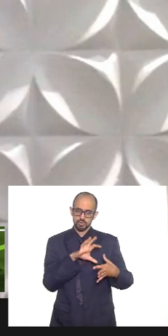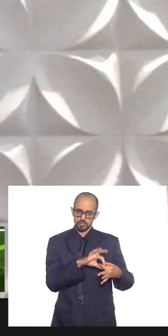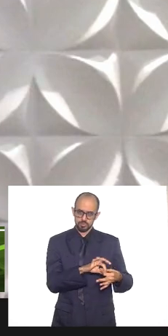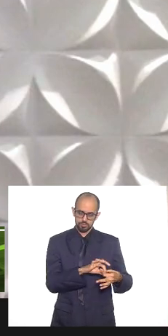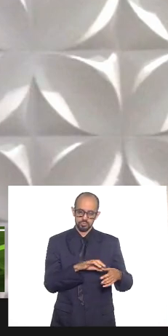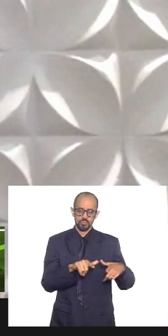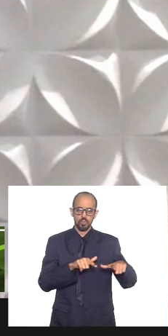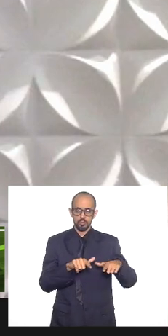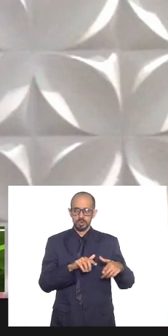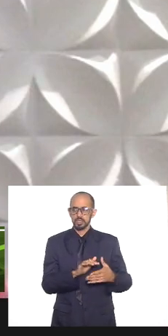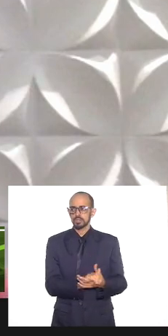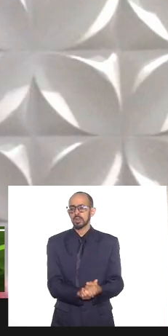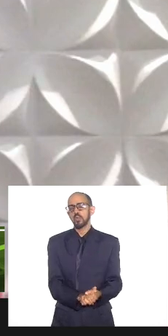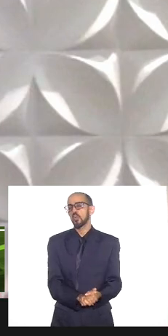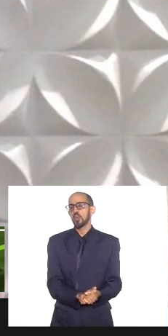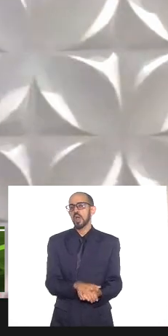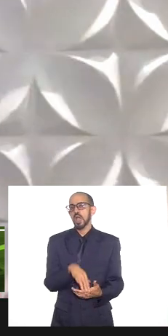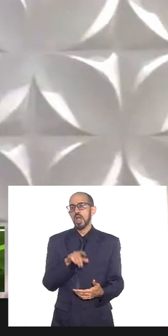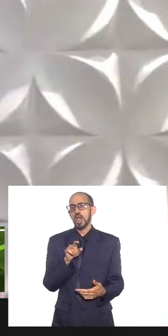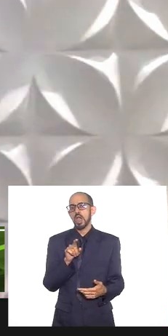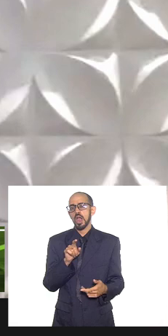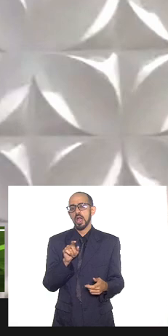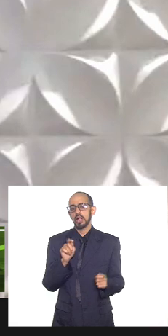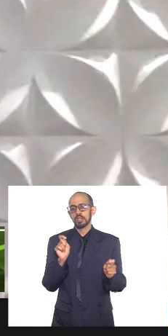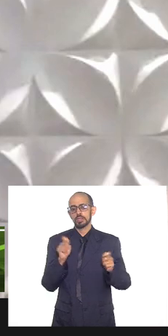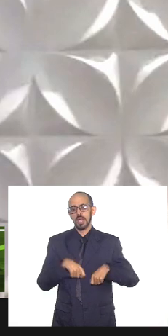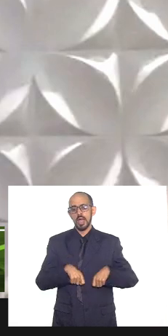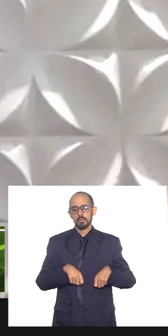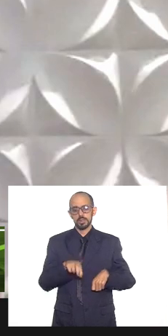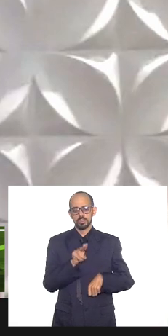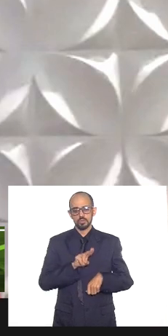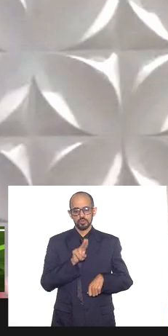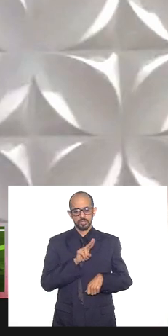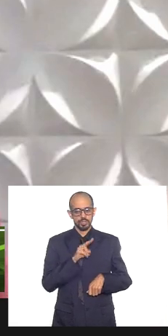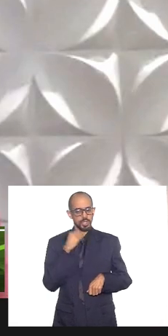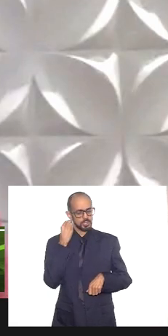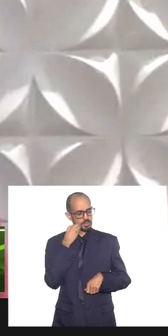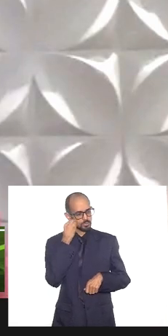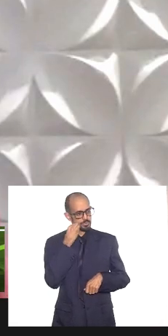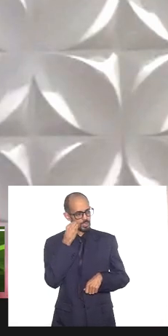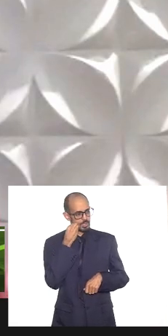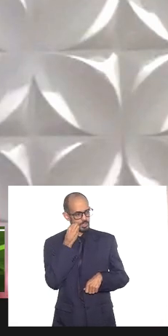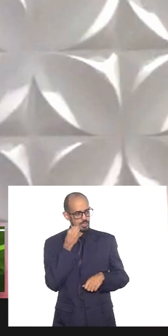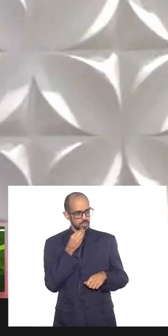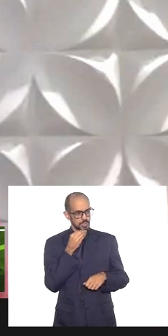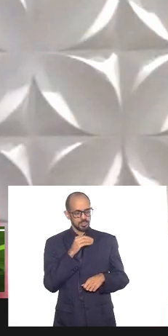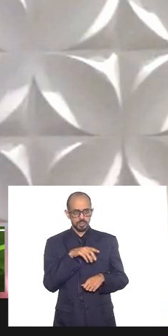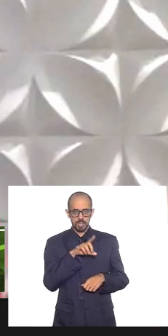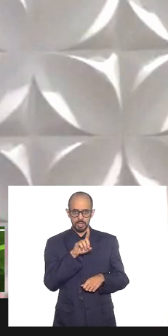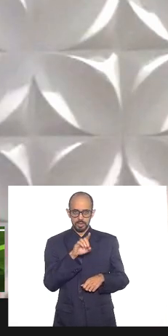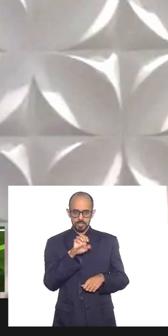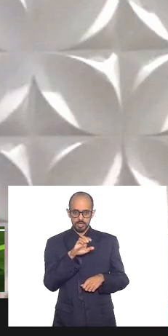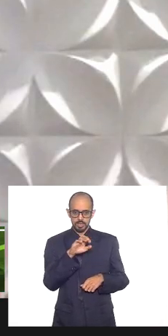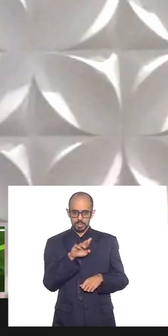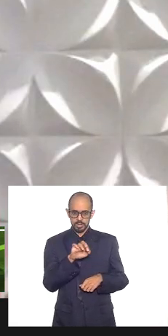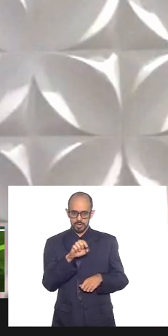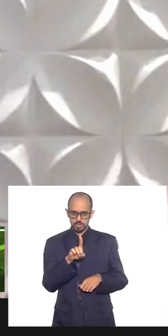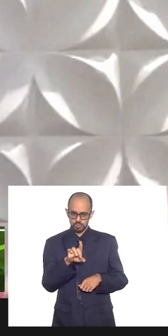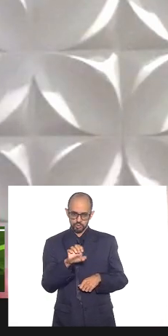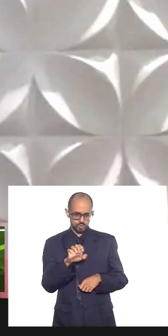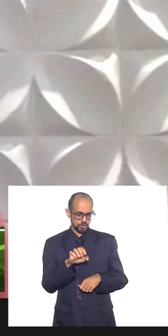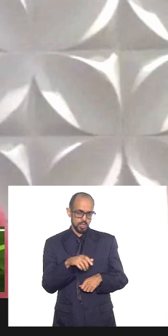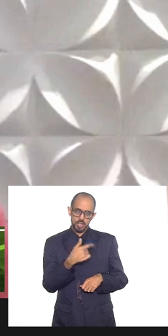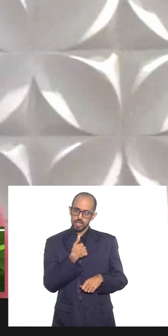eu acho que pode ser utilizada a sua experiência à frente da decrade então eu não tenho